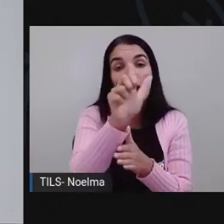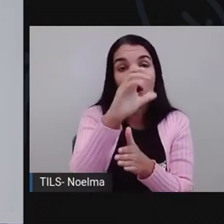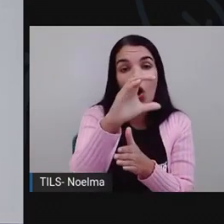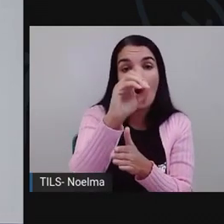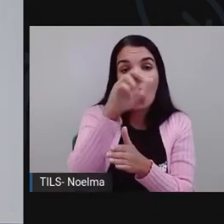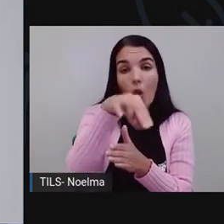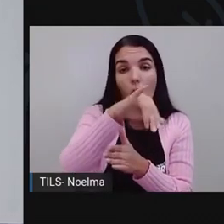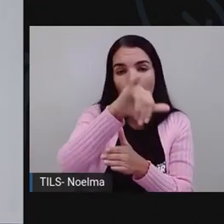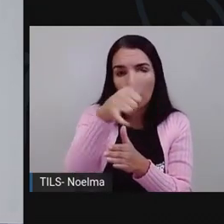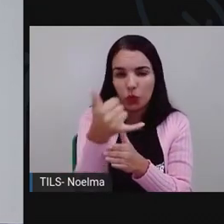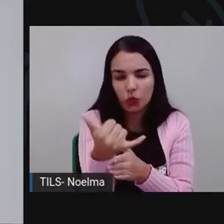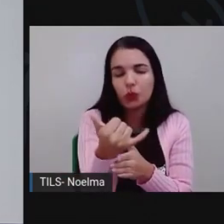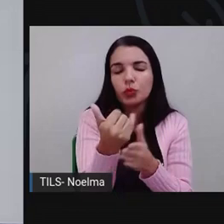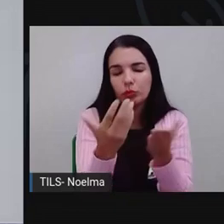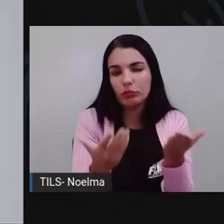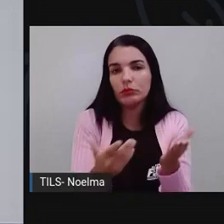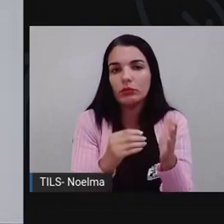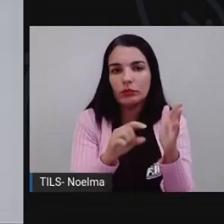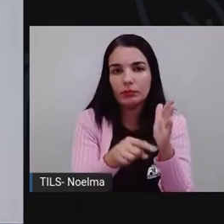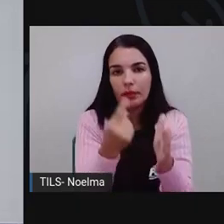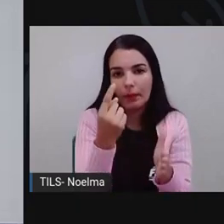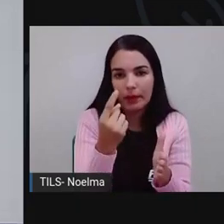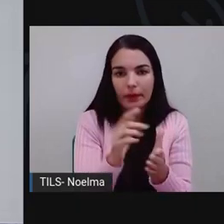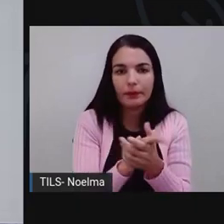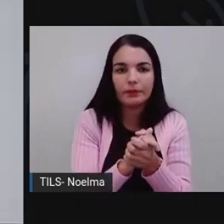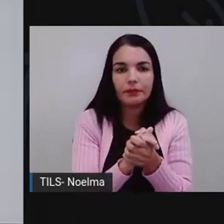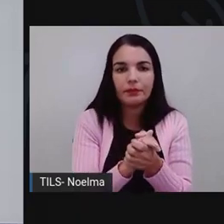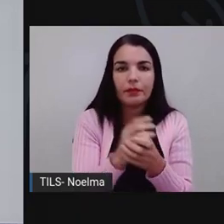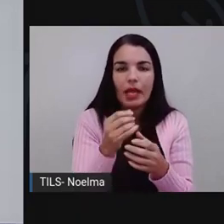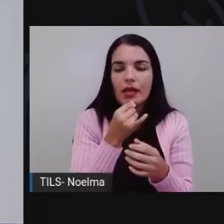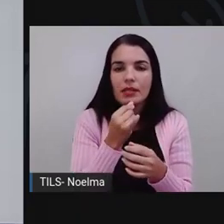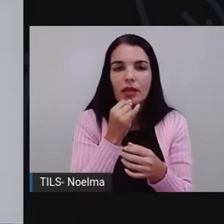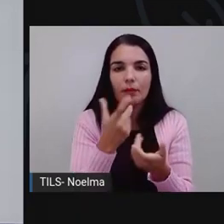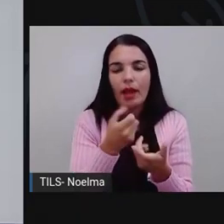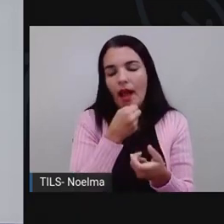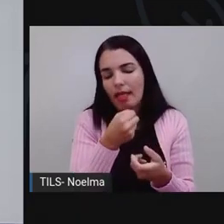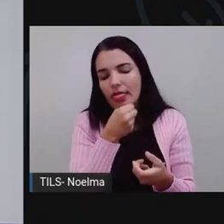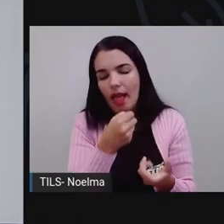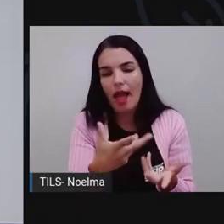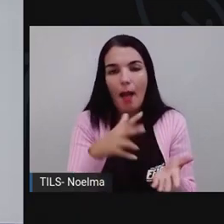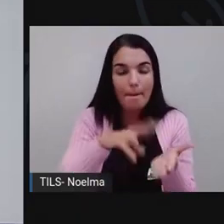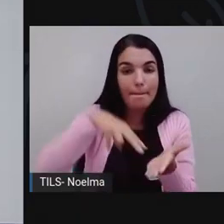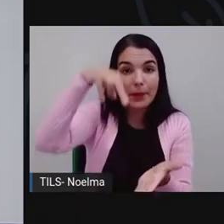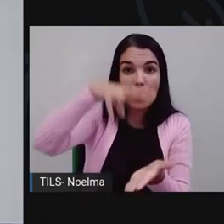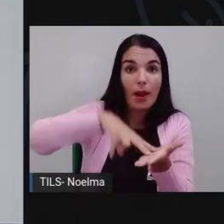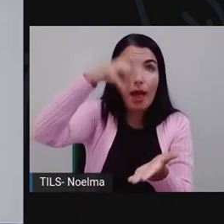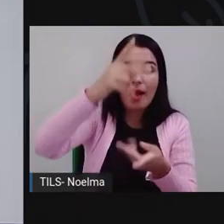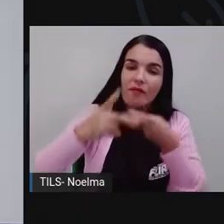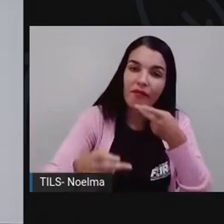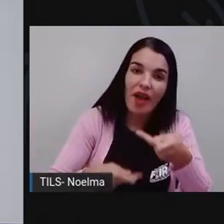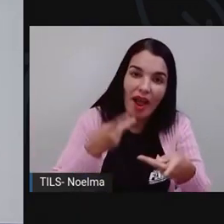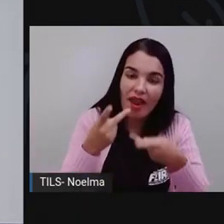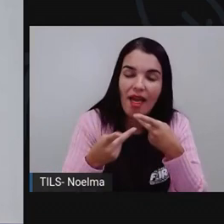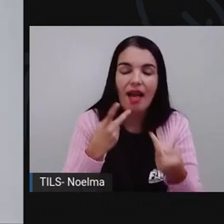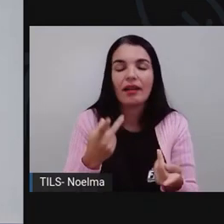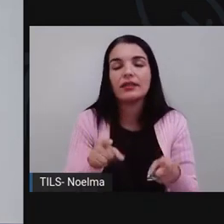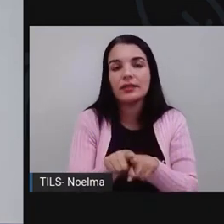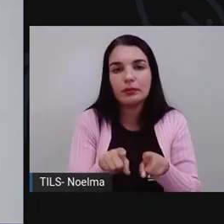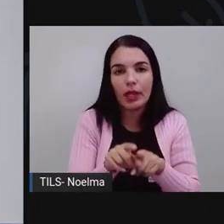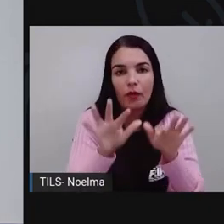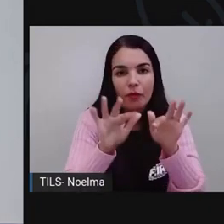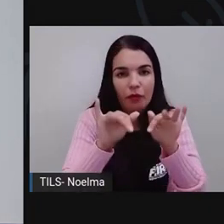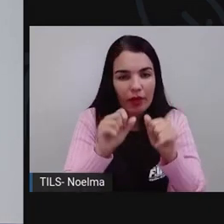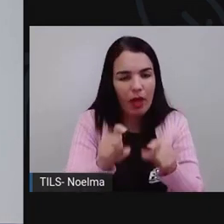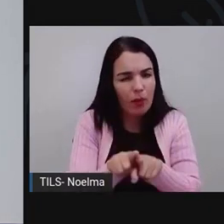da primeira conjugação. Como cantar, pular, falar, são verbos aí